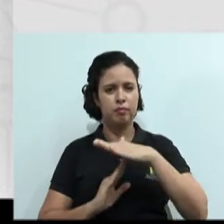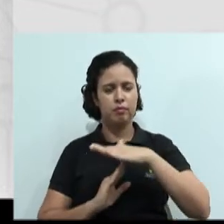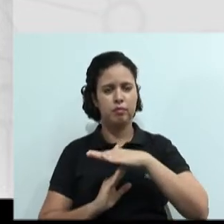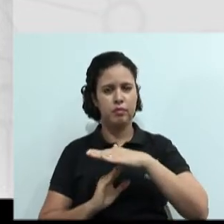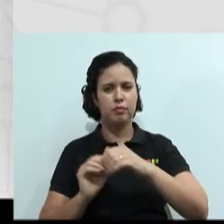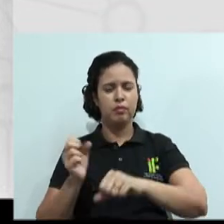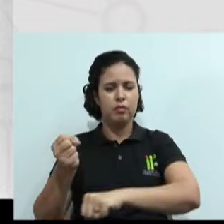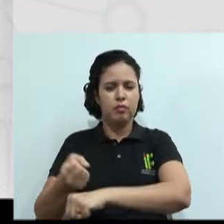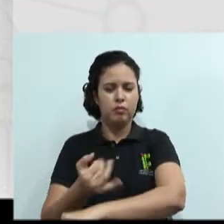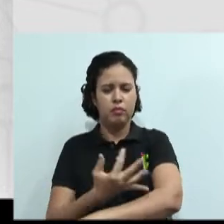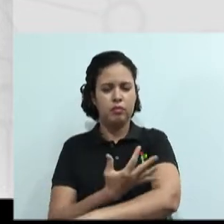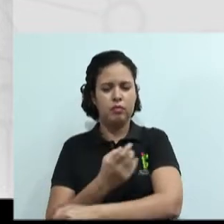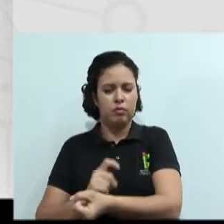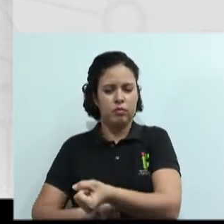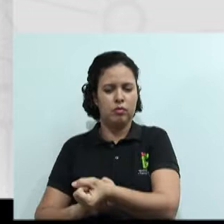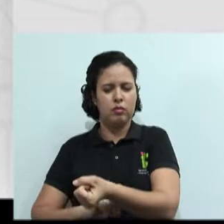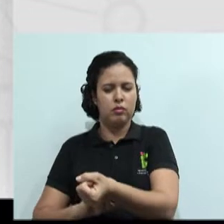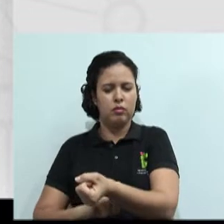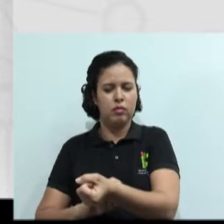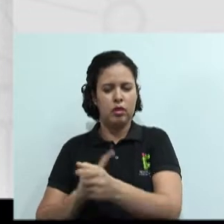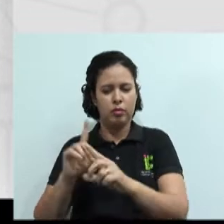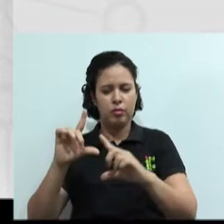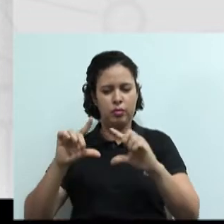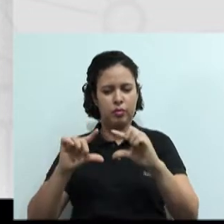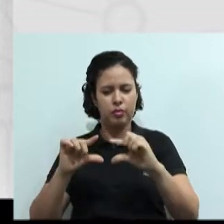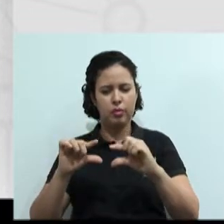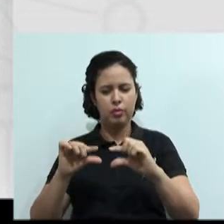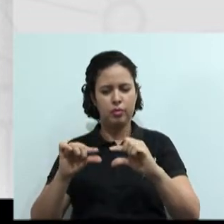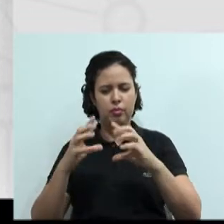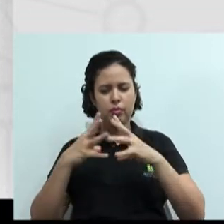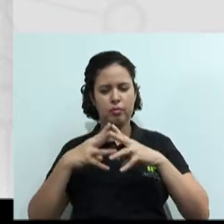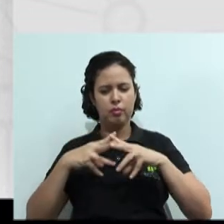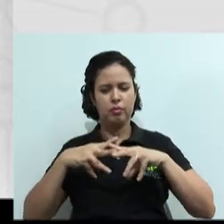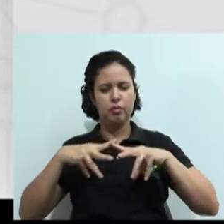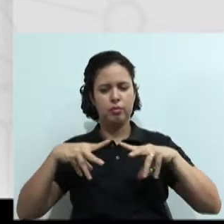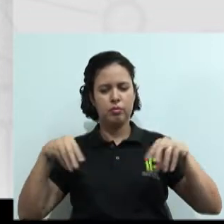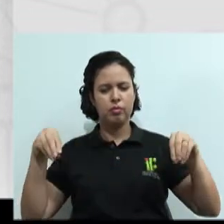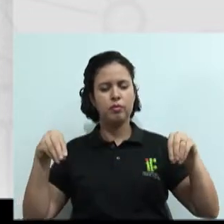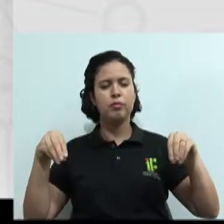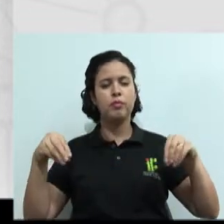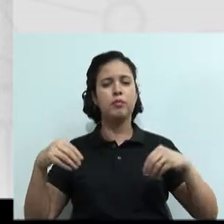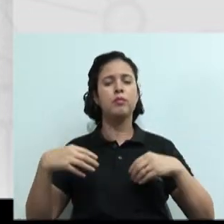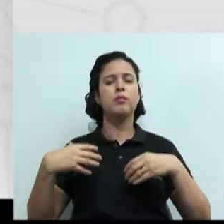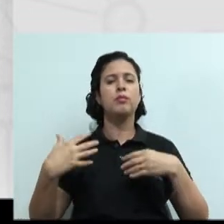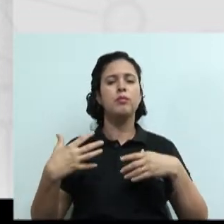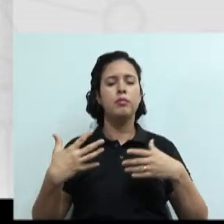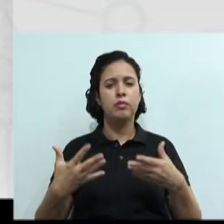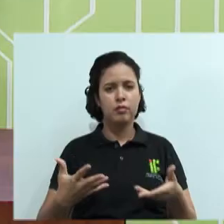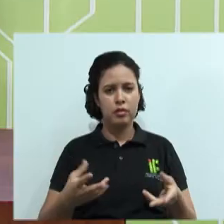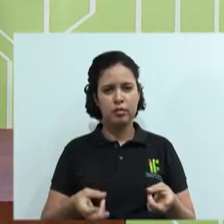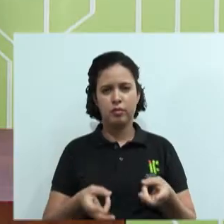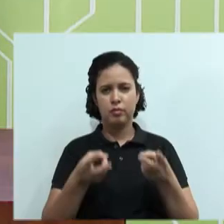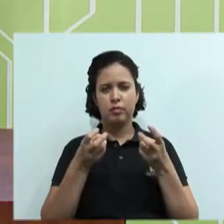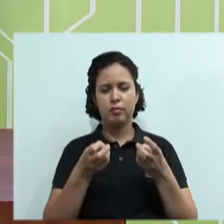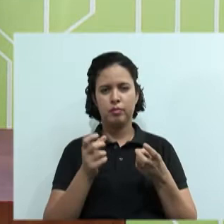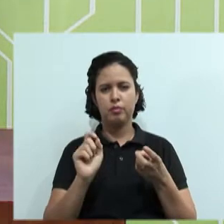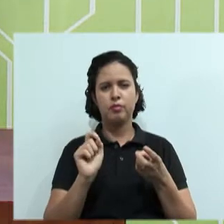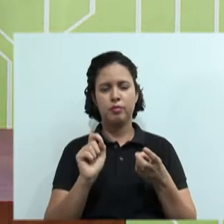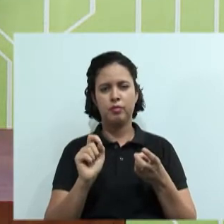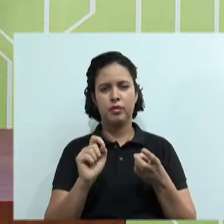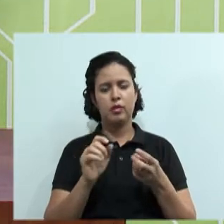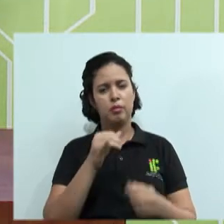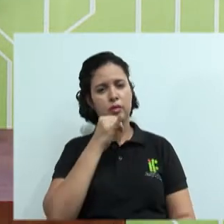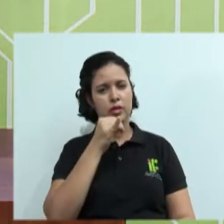se prosseguir desse jeito, não chegará a uma conclusão racional. E perceba que durante os